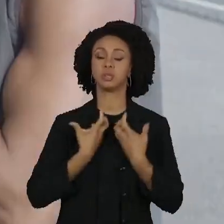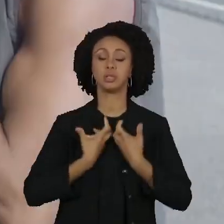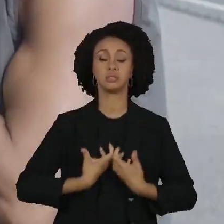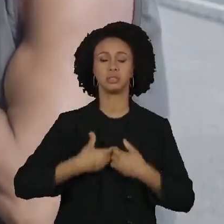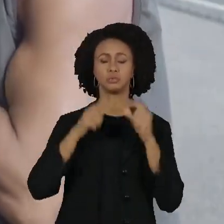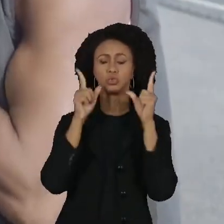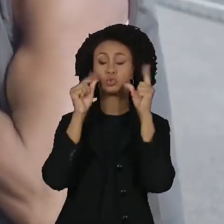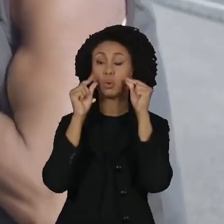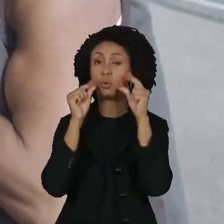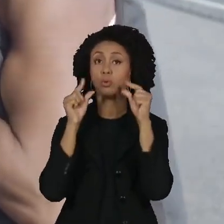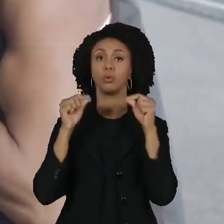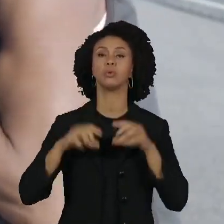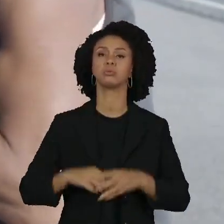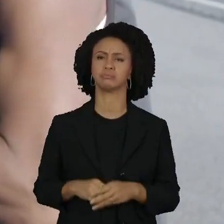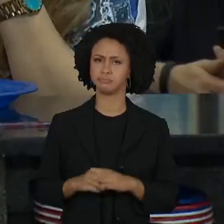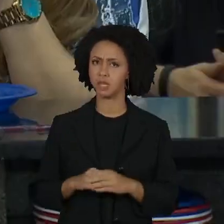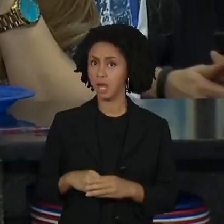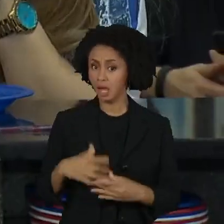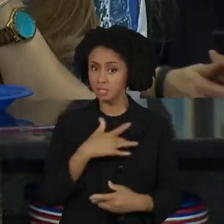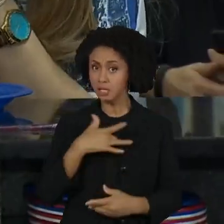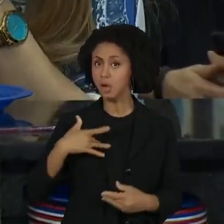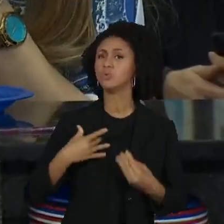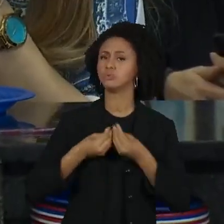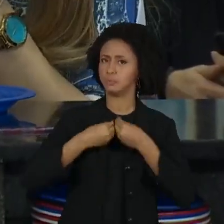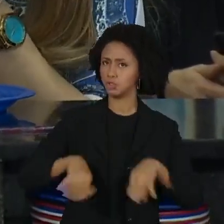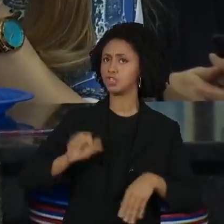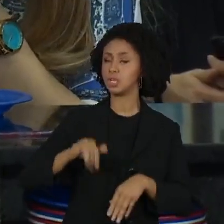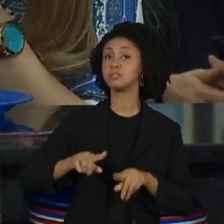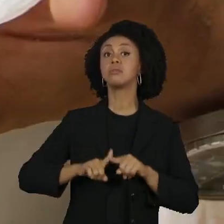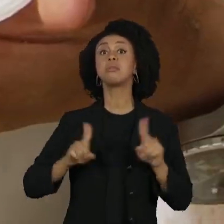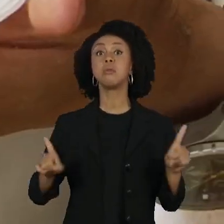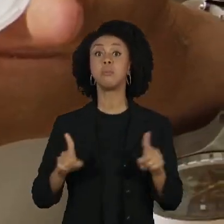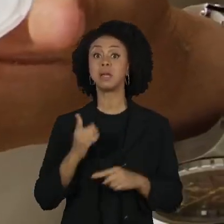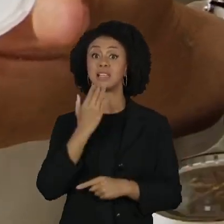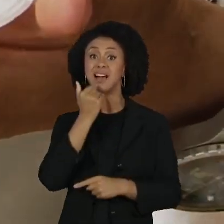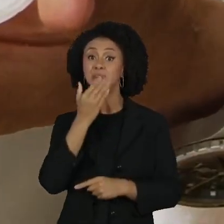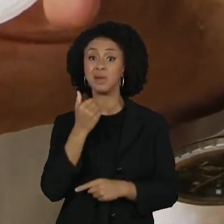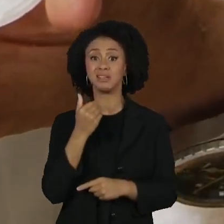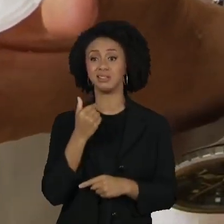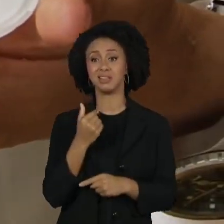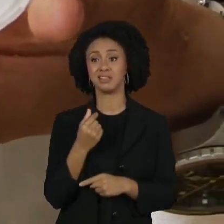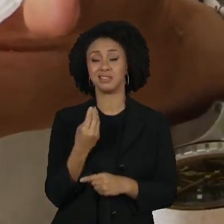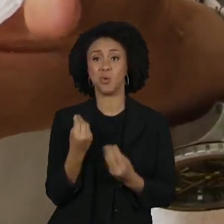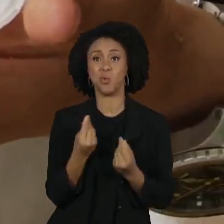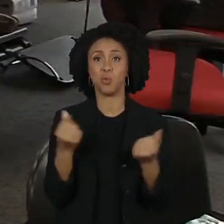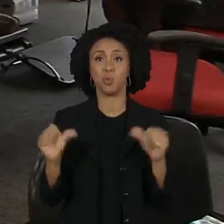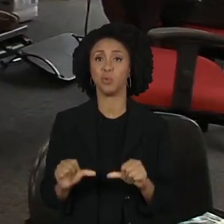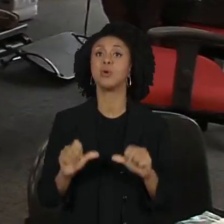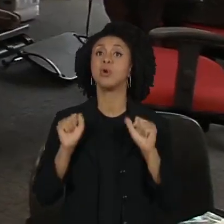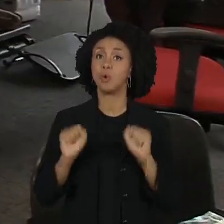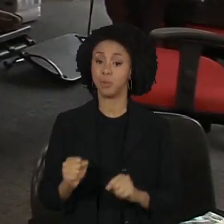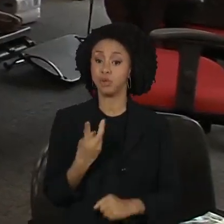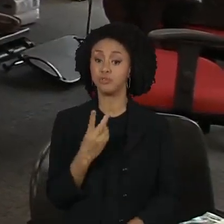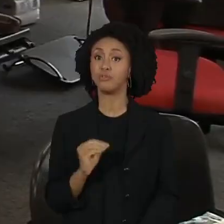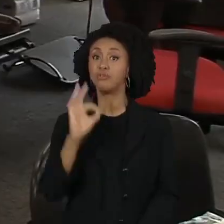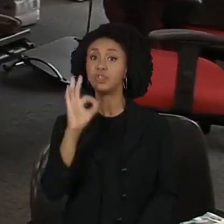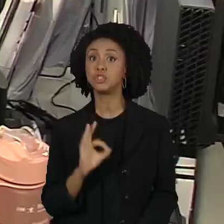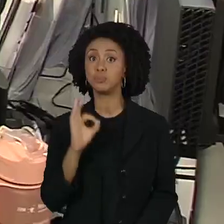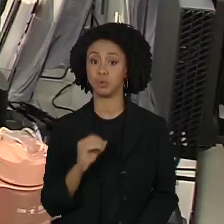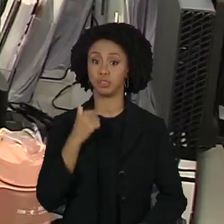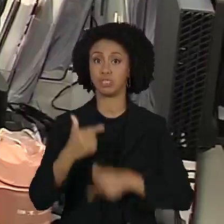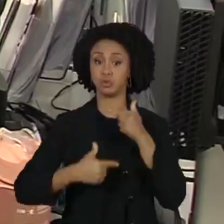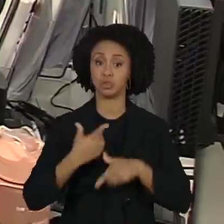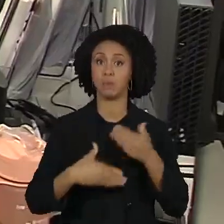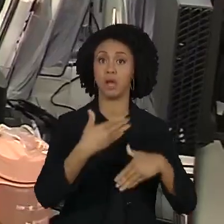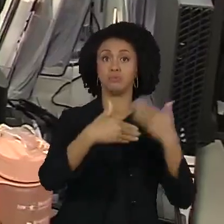sono. Além de prejudicar a saúde no geral, uma alimentação inadequada pode reduzir em até 20% a produtividade